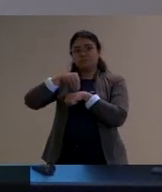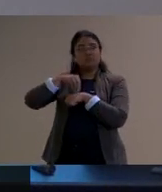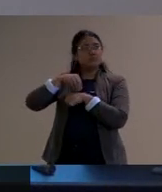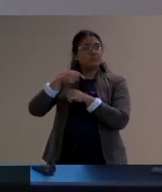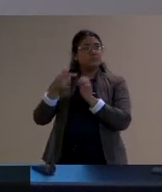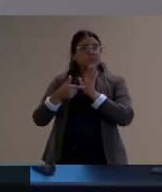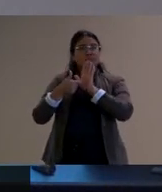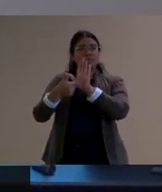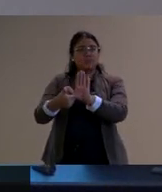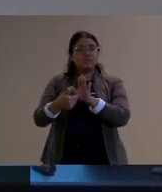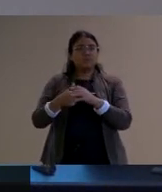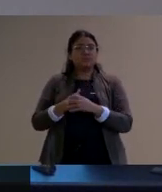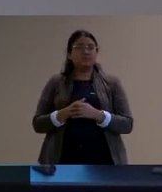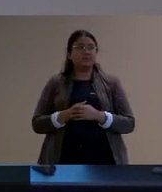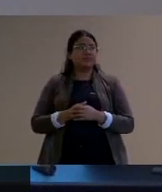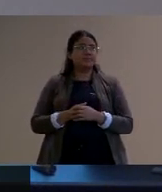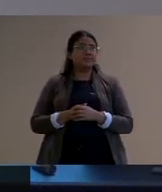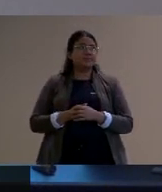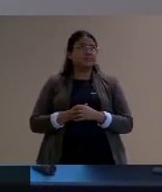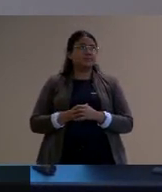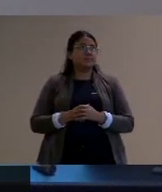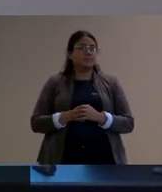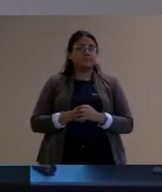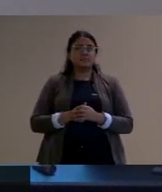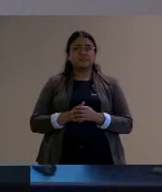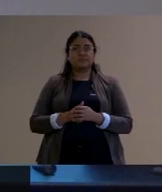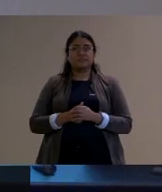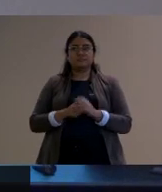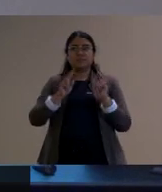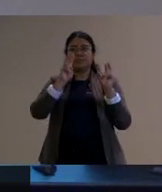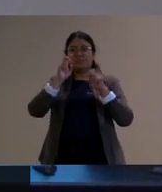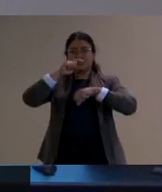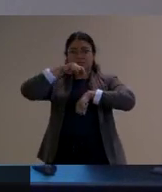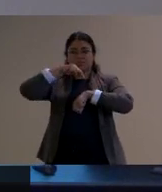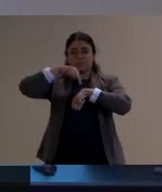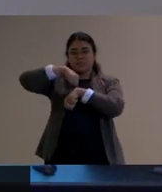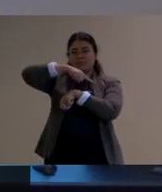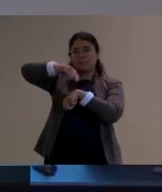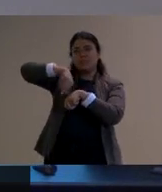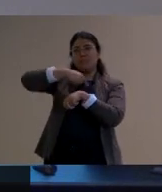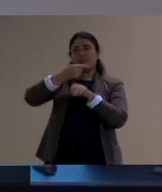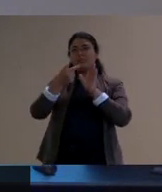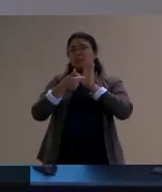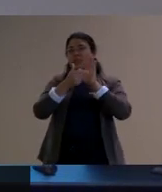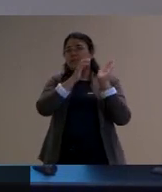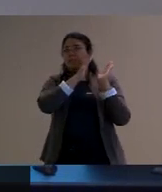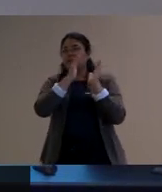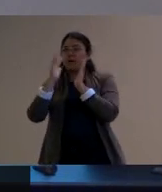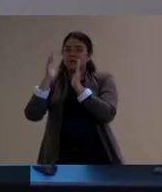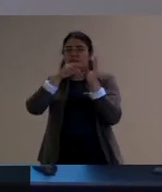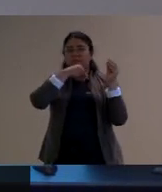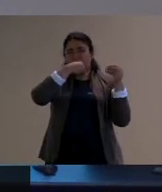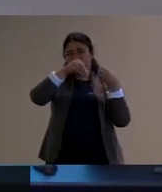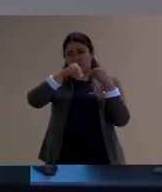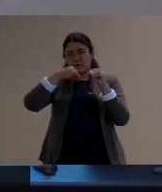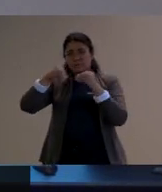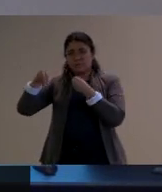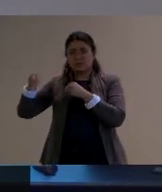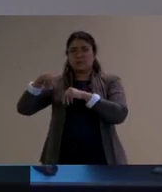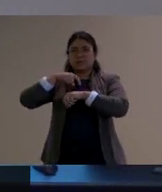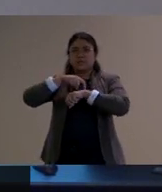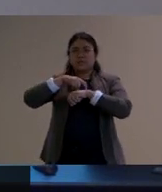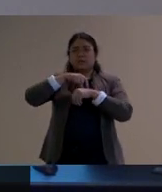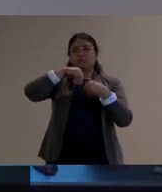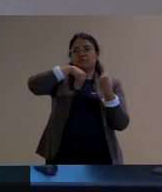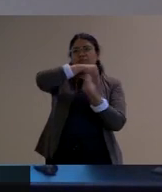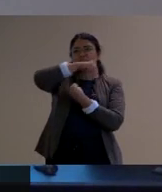tipo de temporalidade e pensar um pouco na flexibilização do tempo nesse